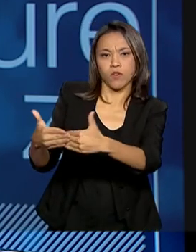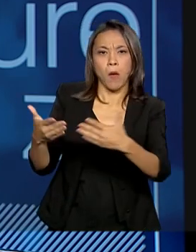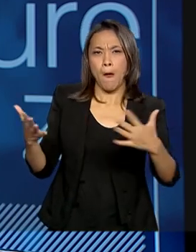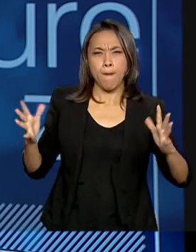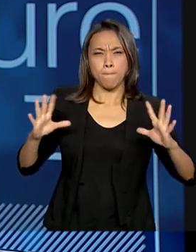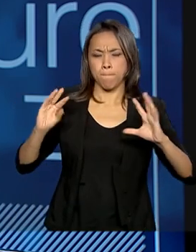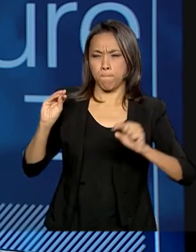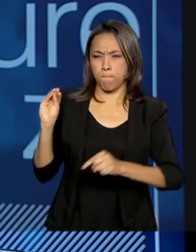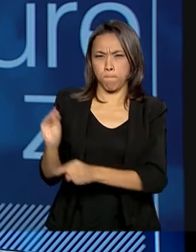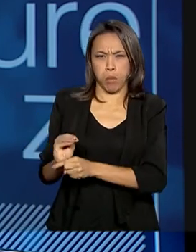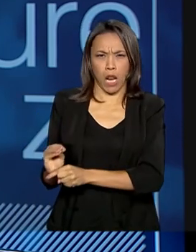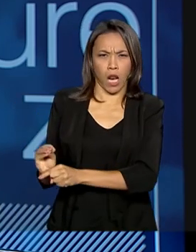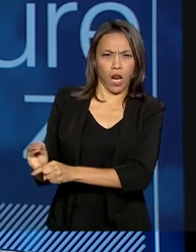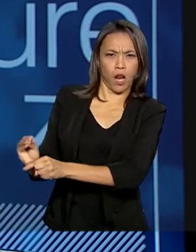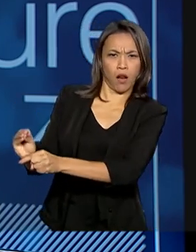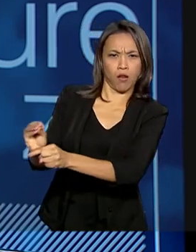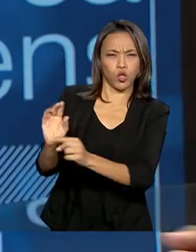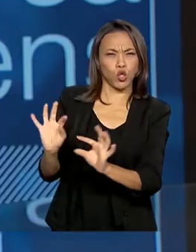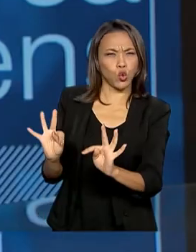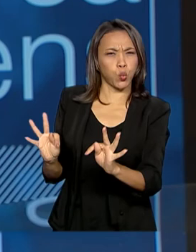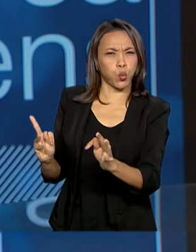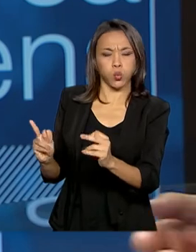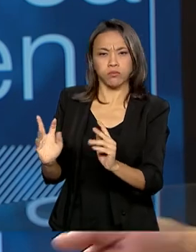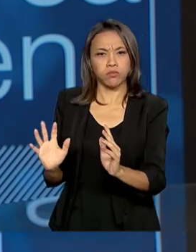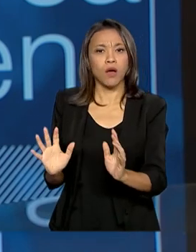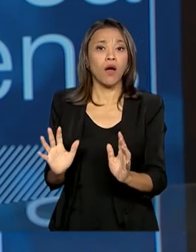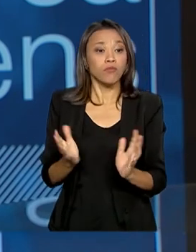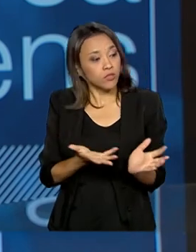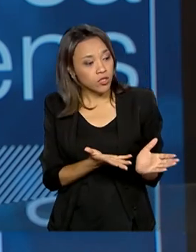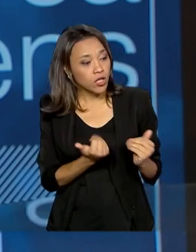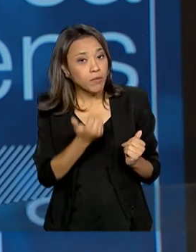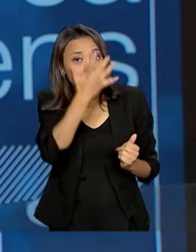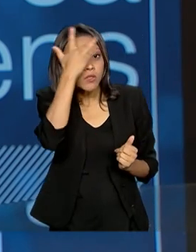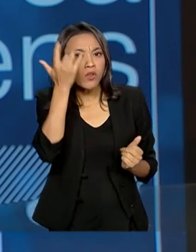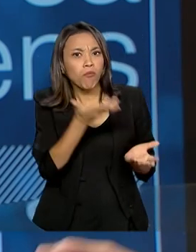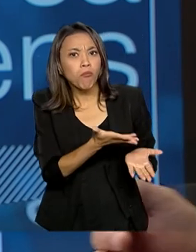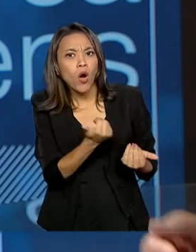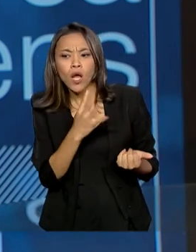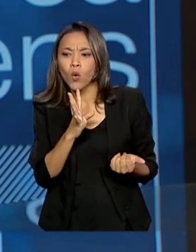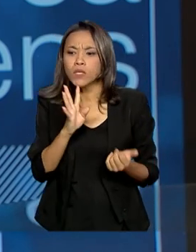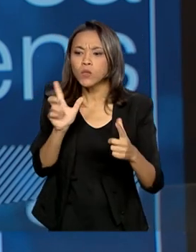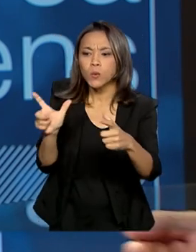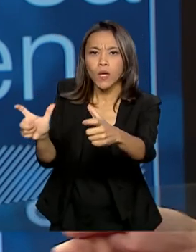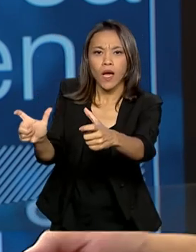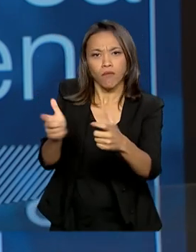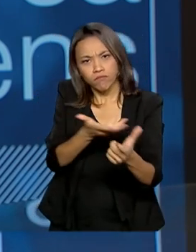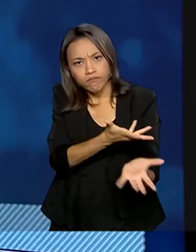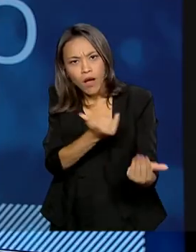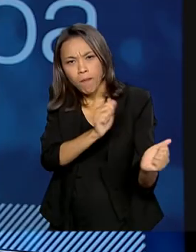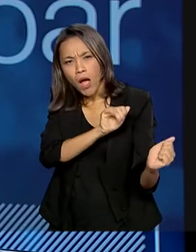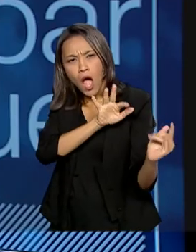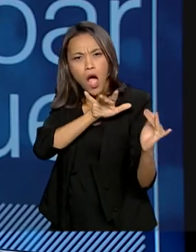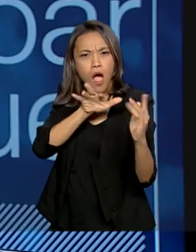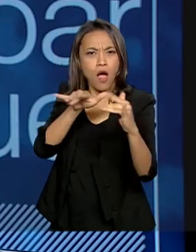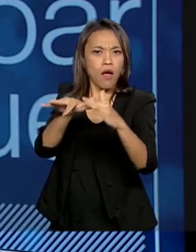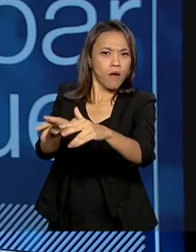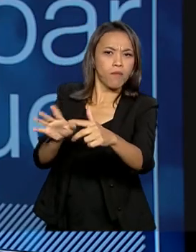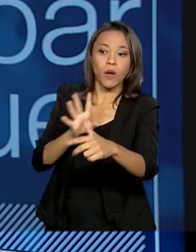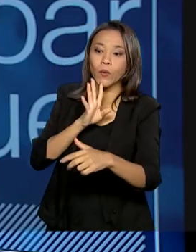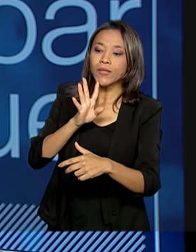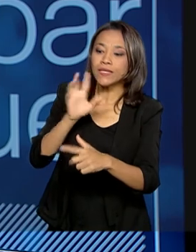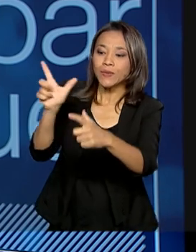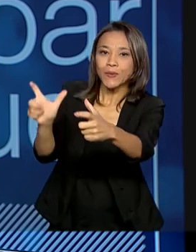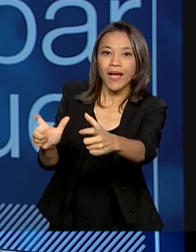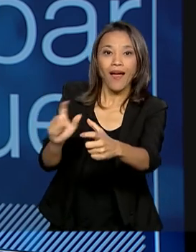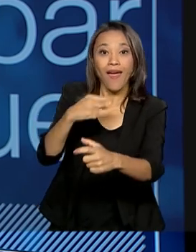total se você não trazer a população para conhecer aquela unidade. Toda vez que você traz a população para conhecer,